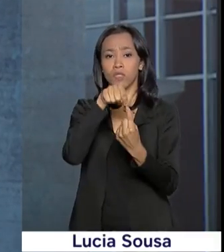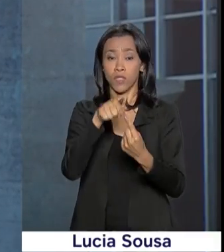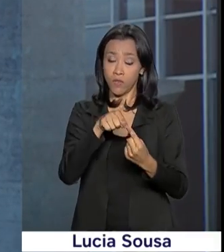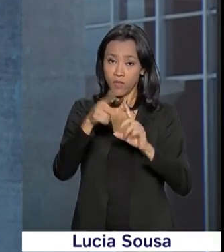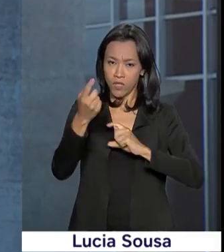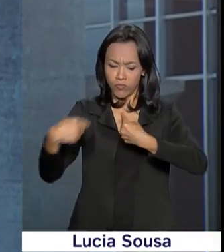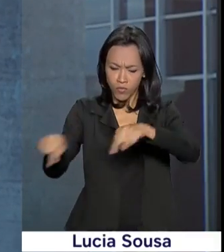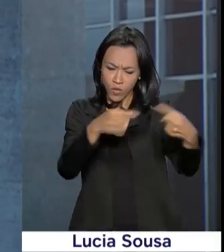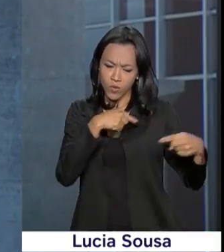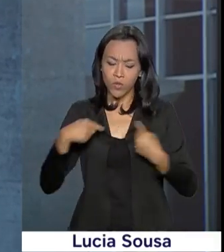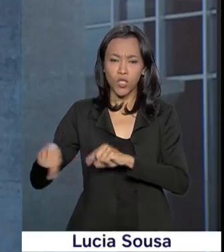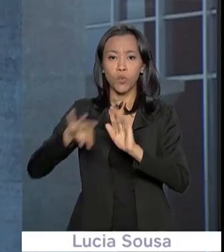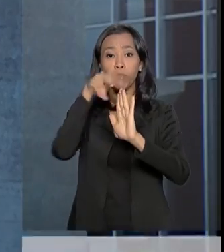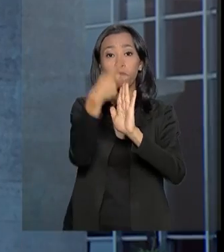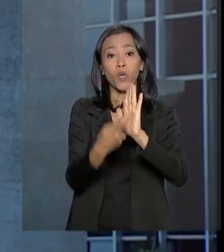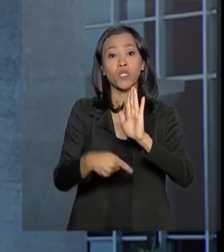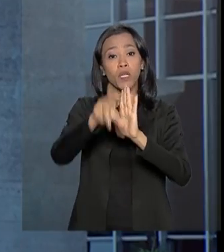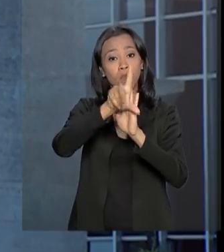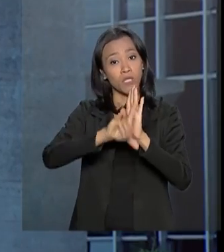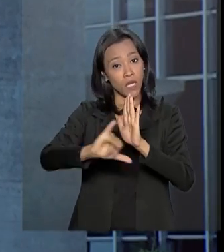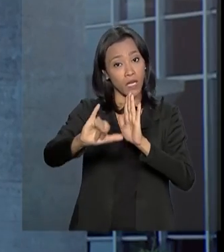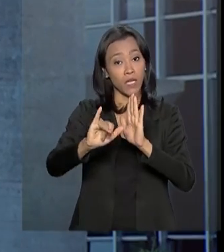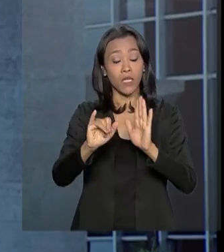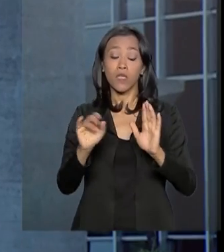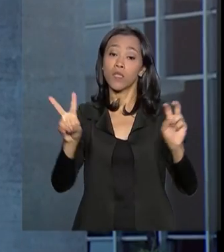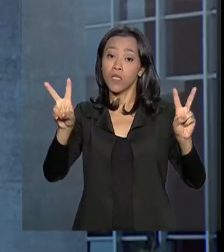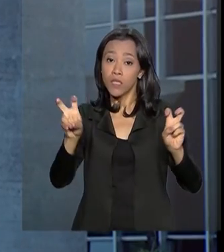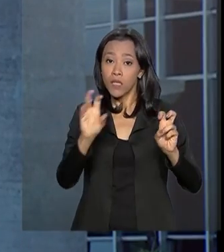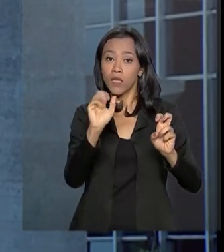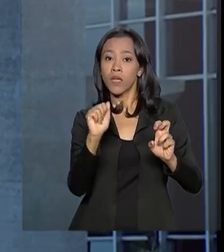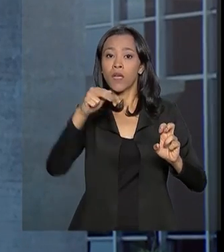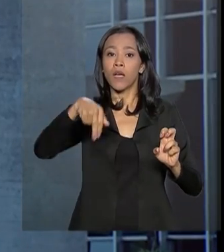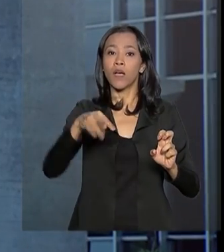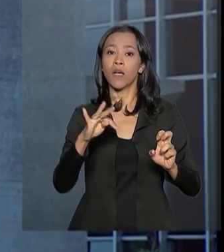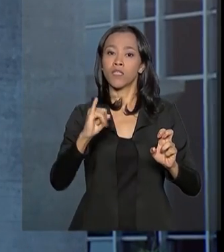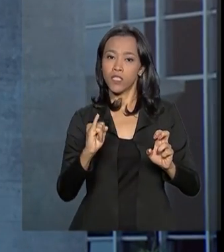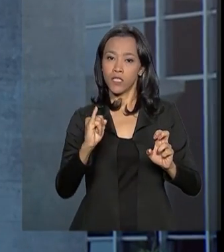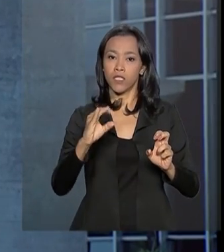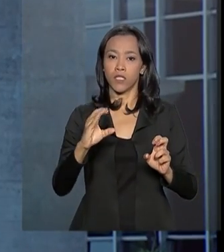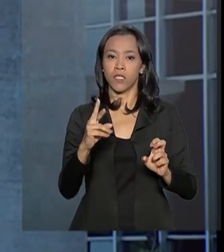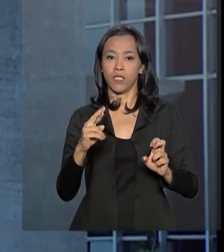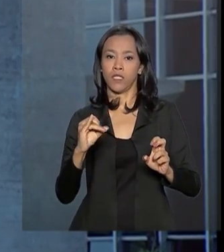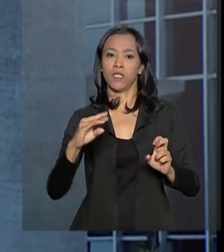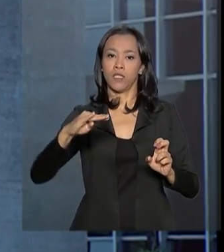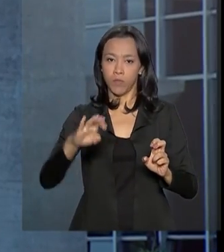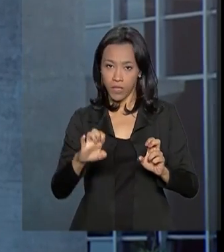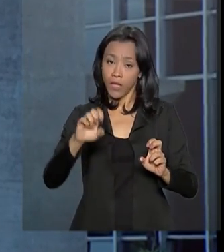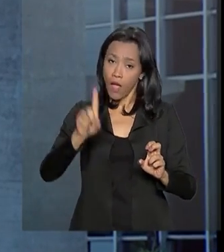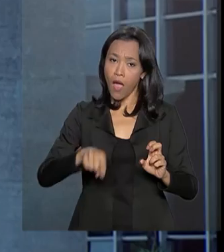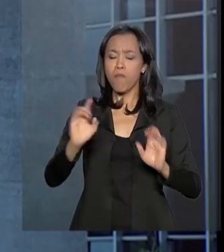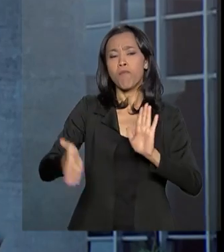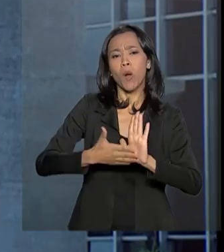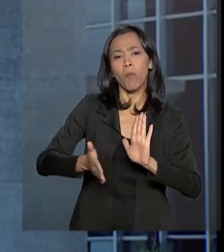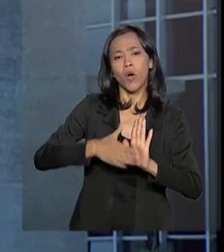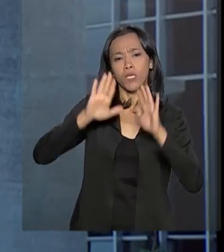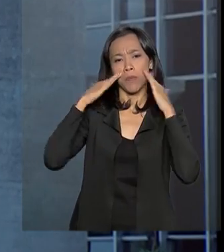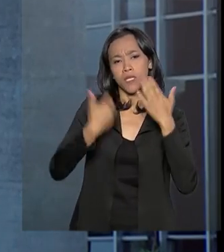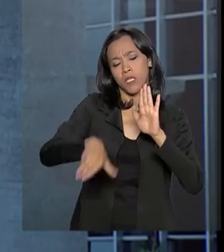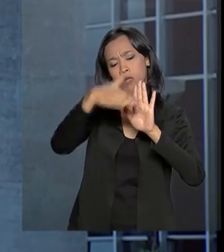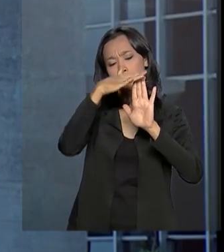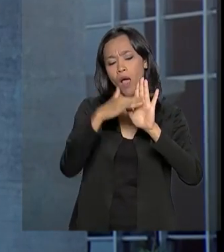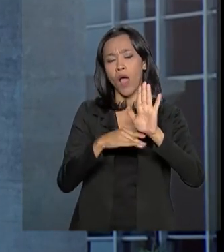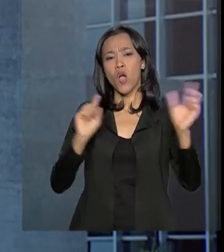anticrime. De acordo com o Ministério, estão sendo apresentados aqui hoje propostas de combate à corrupção,